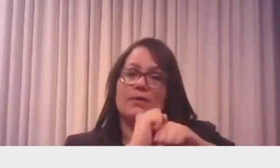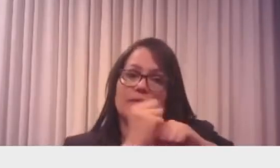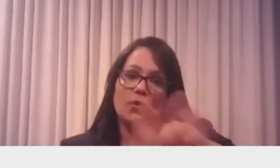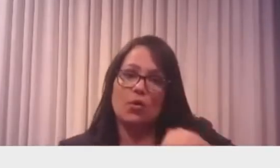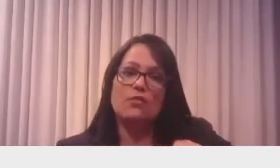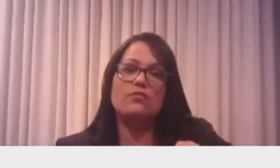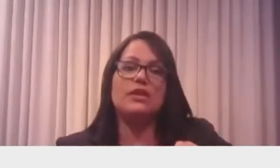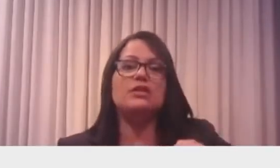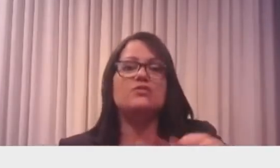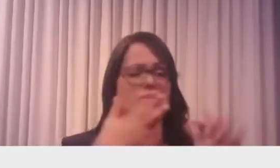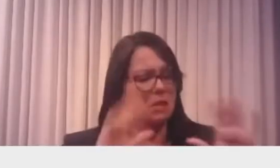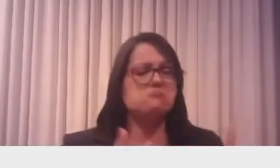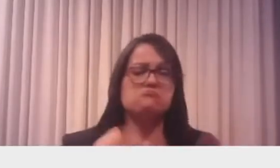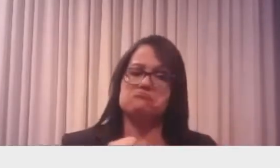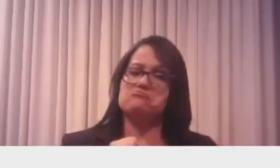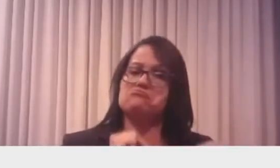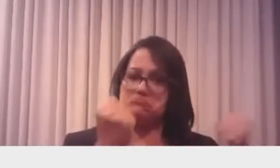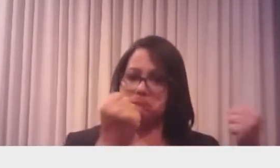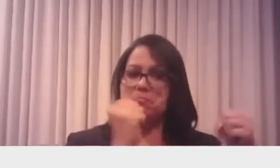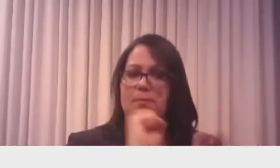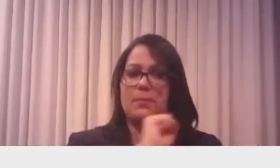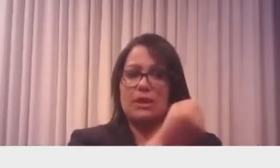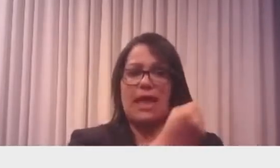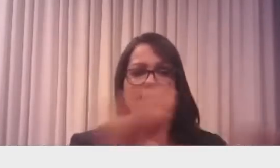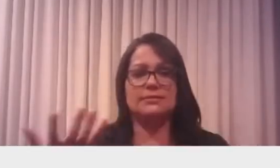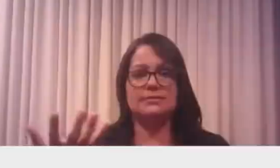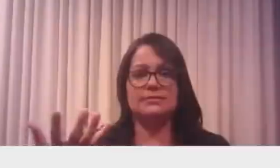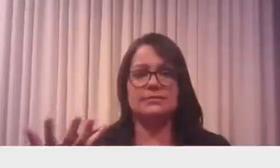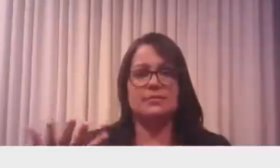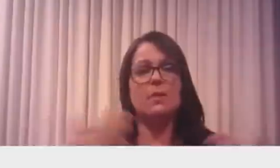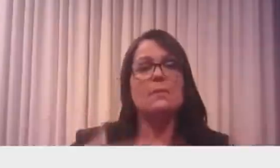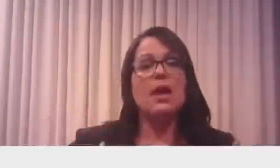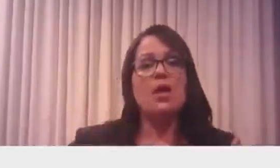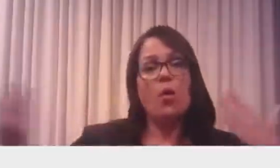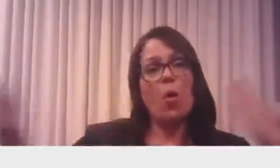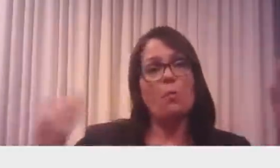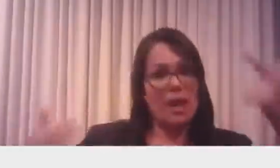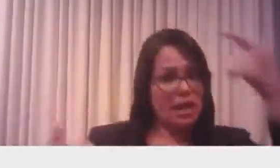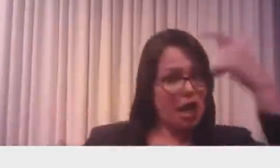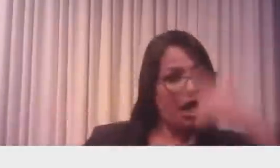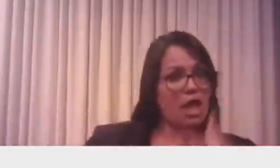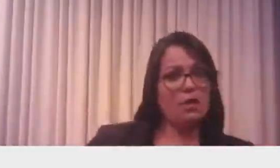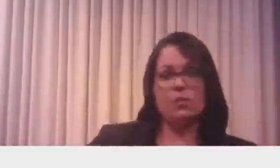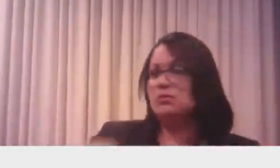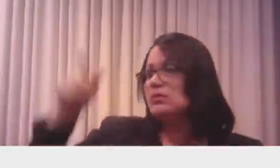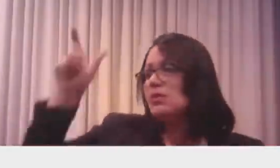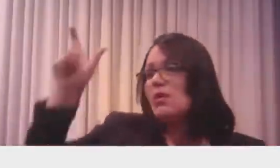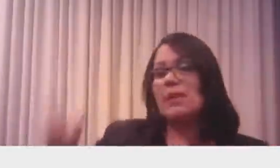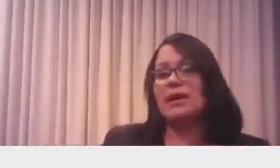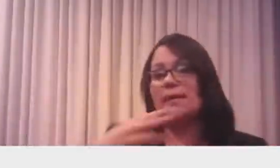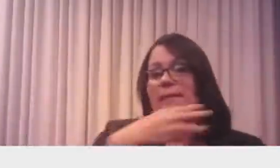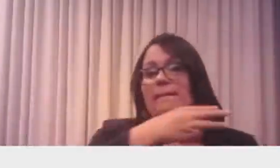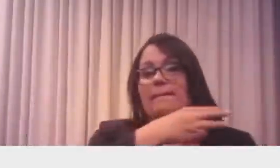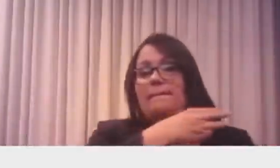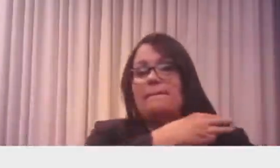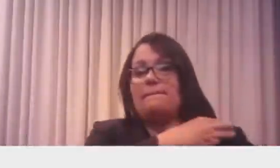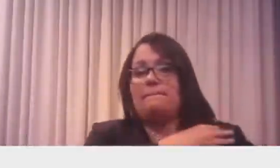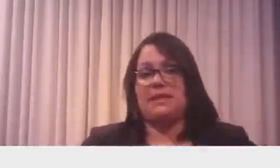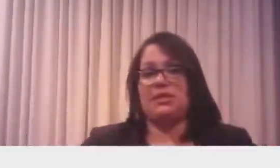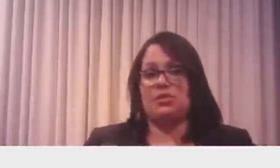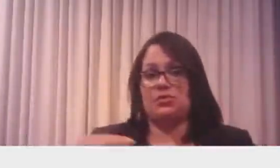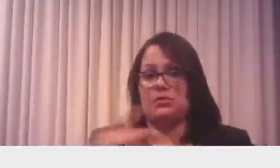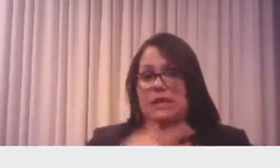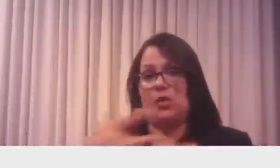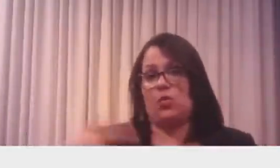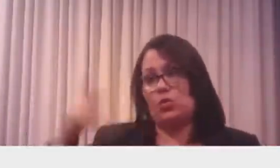está melhor imunizado do quem tomou vacina. olha o meu caso do Queiroga, eu sei que é um caso apenas, eu sei que a vacina não é 100% para todo